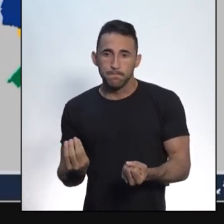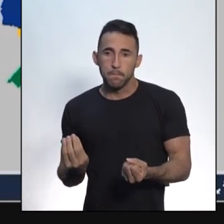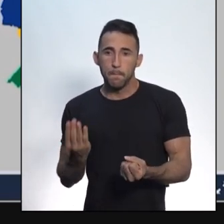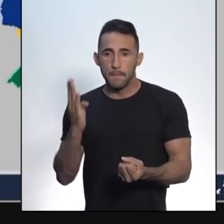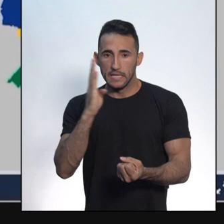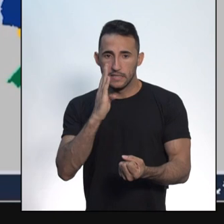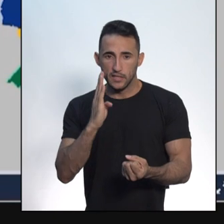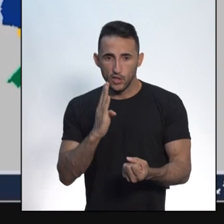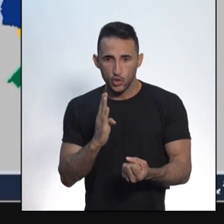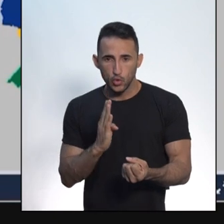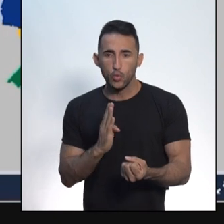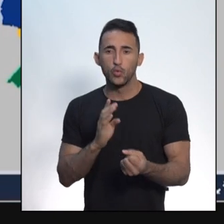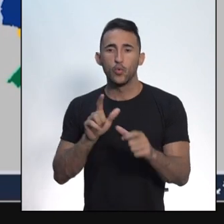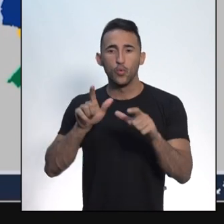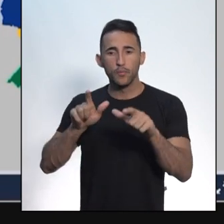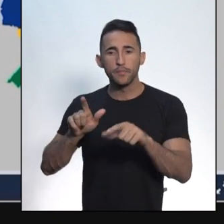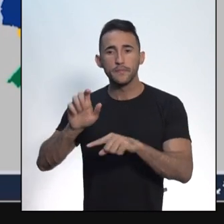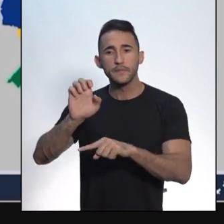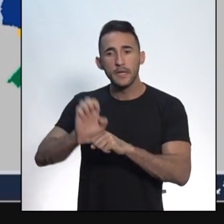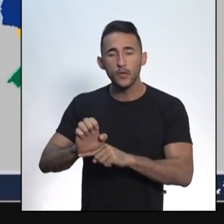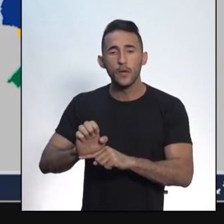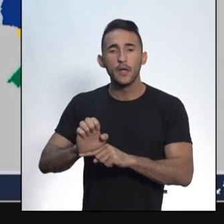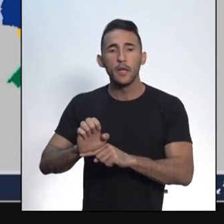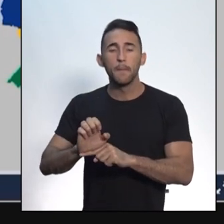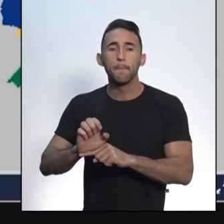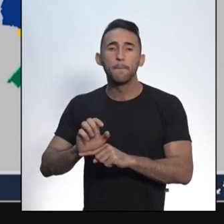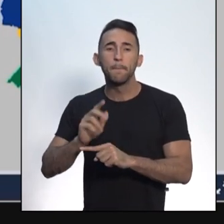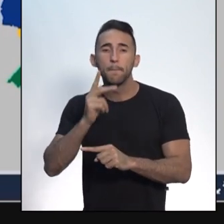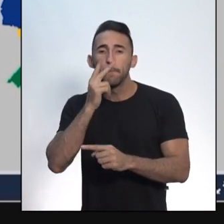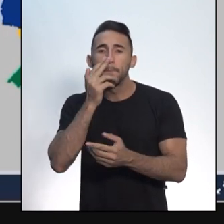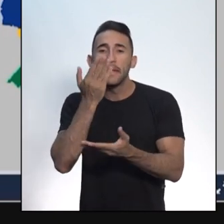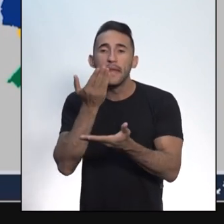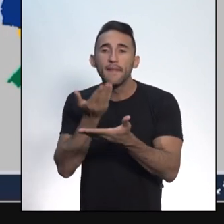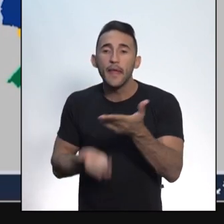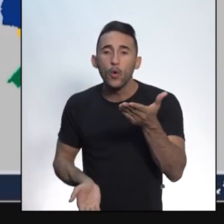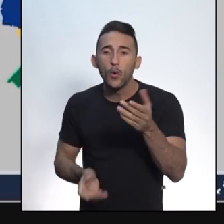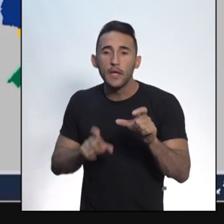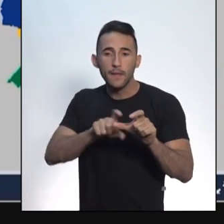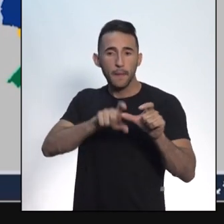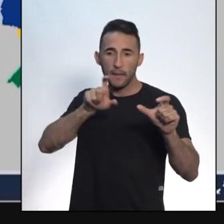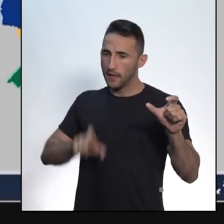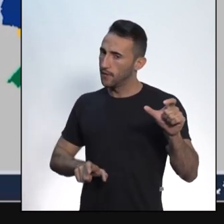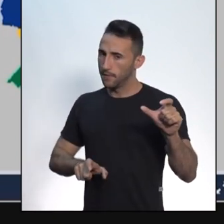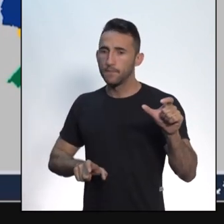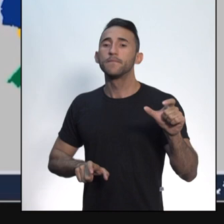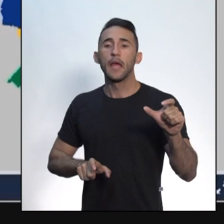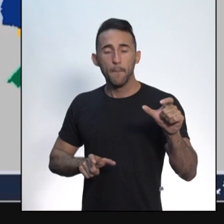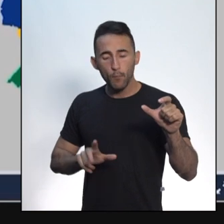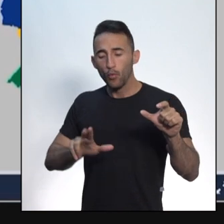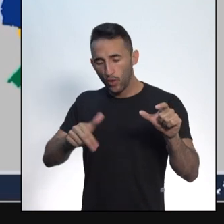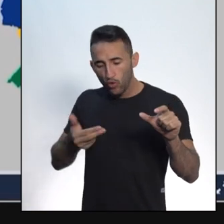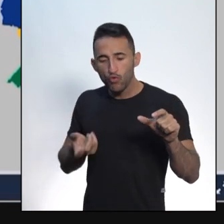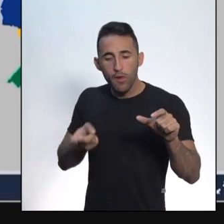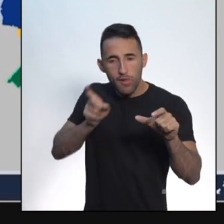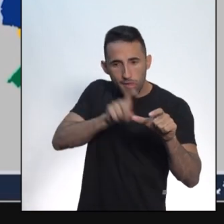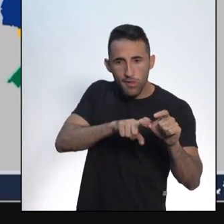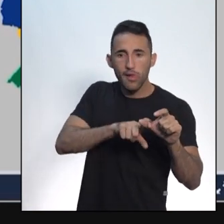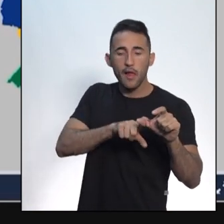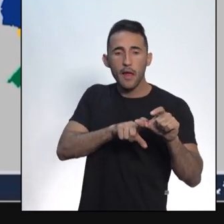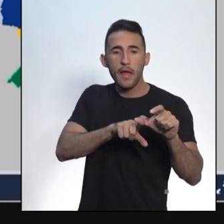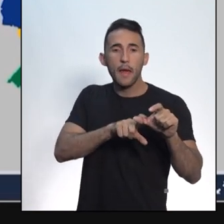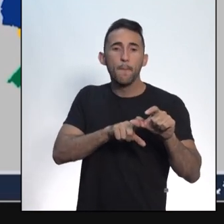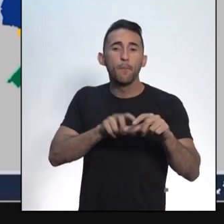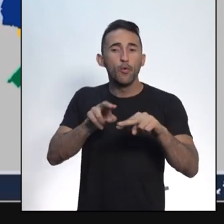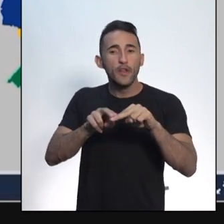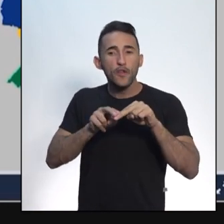unidade federada de Minas Gerais perdeu a sua soberania. Então, Minas Gerais não poderia ser